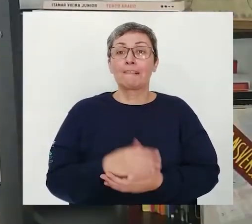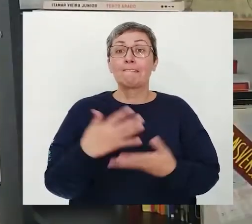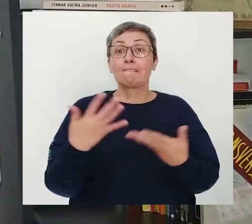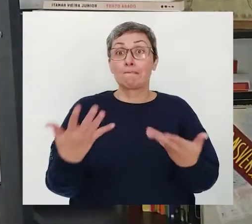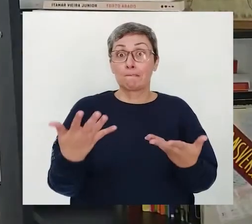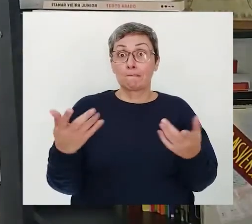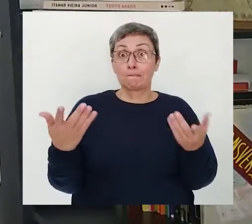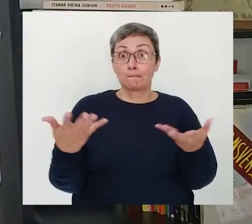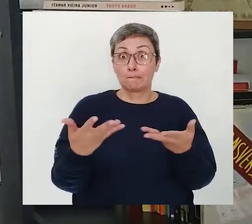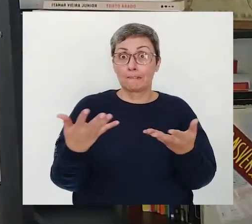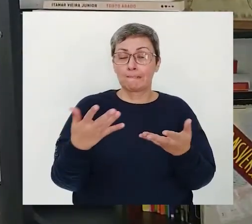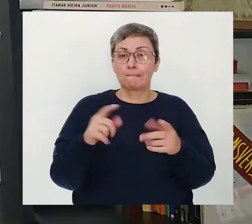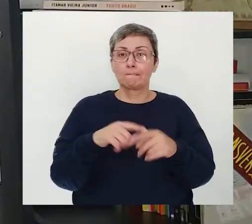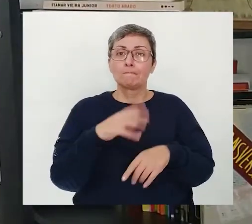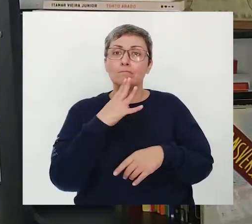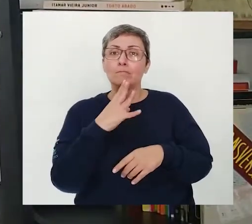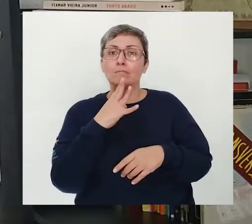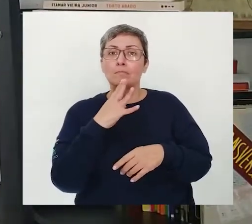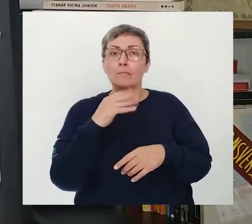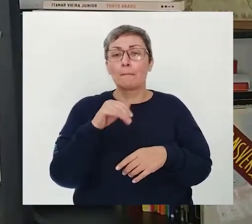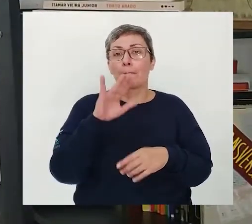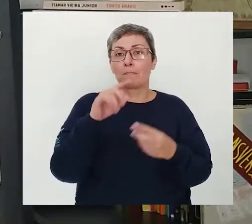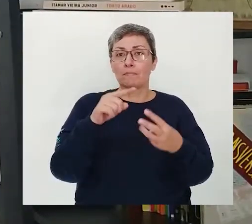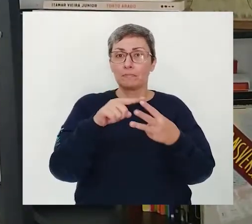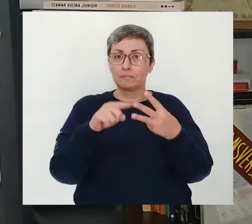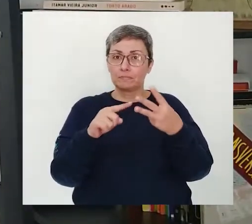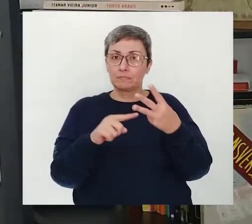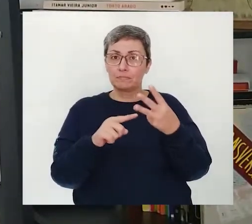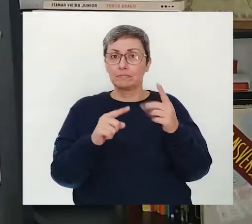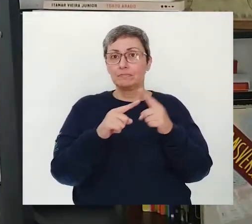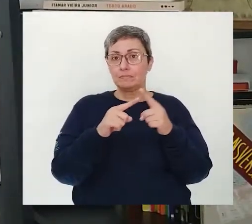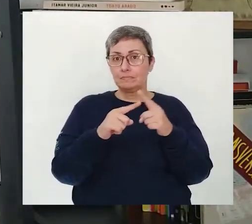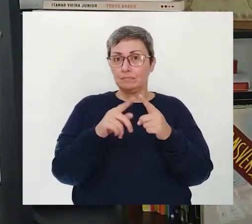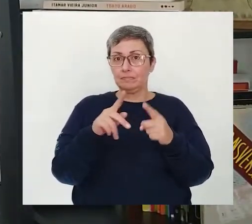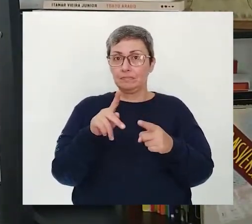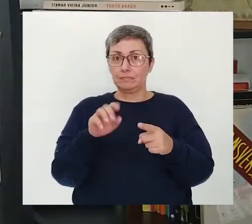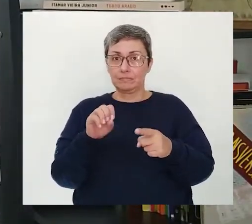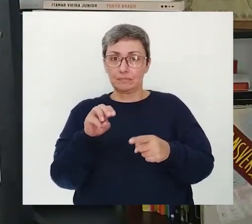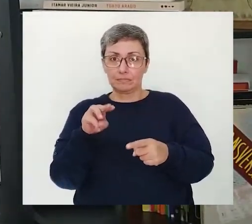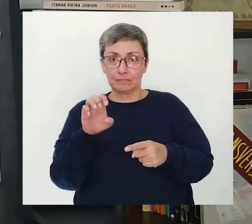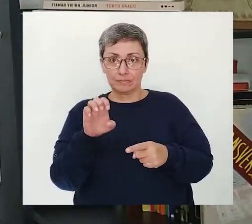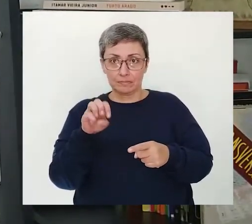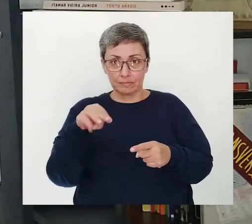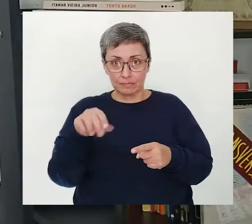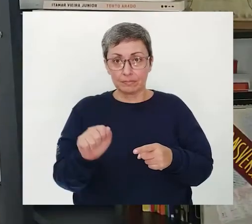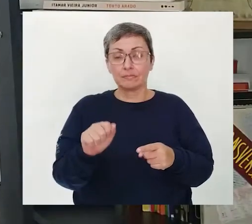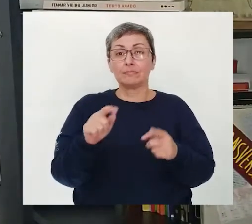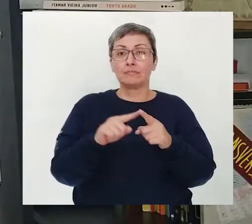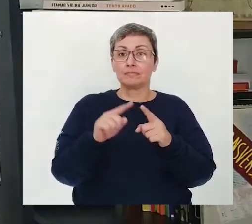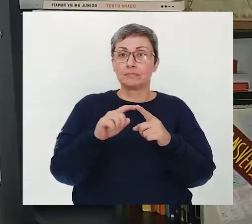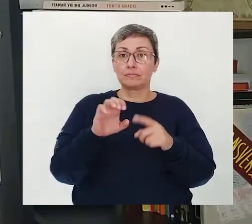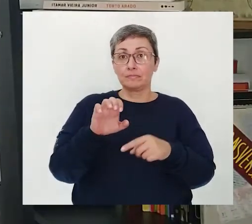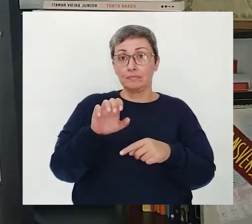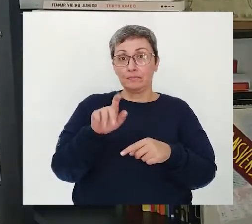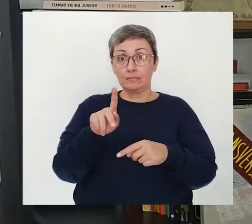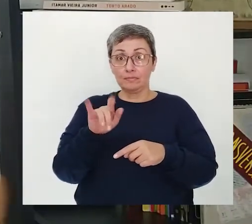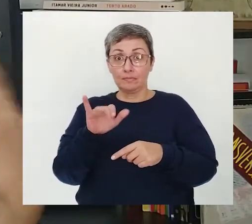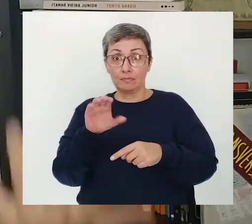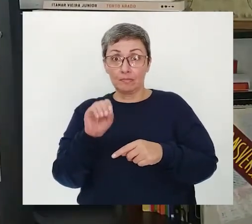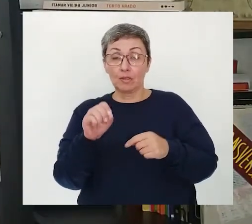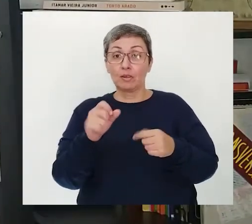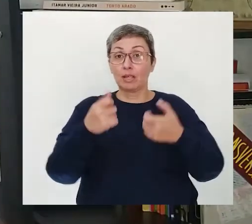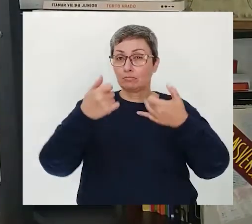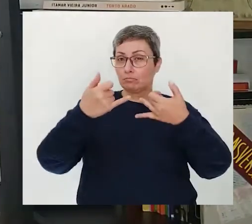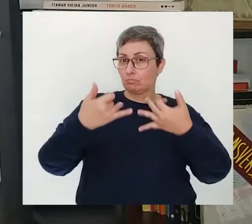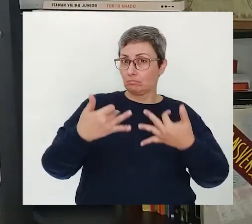Bom, agora a gente vai conhecer Mais três tipos de poemas Tá bom? Tem o poema épico Que é